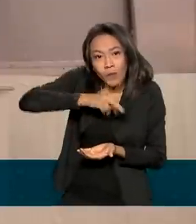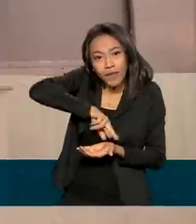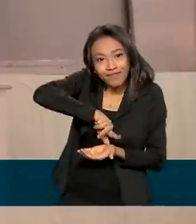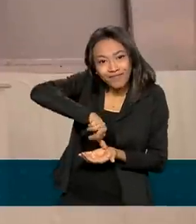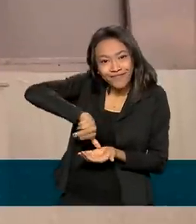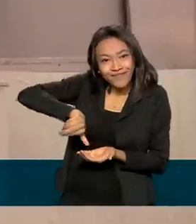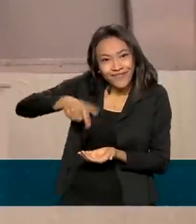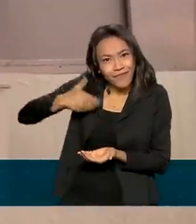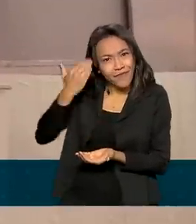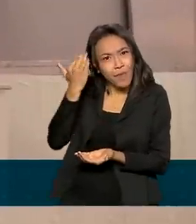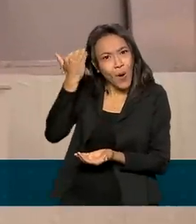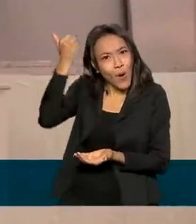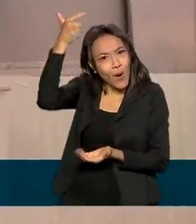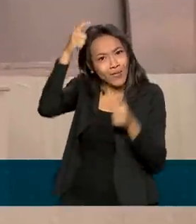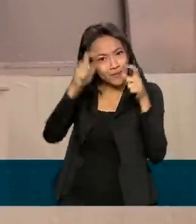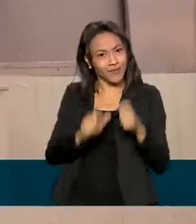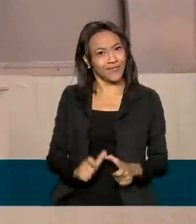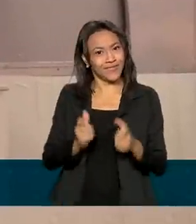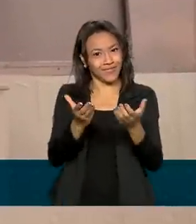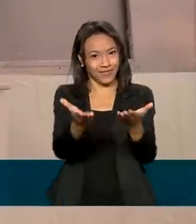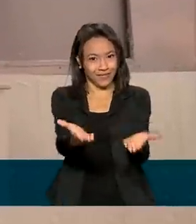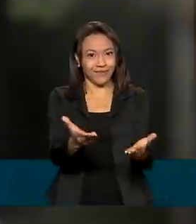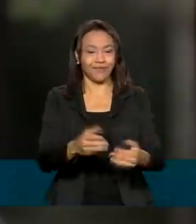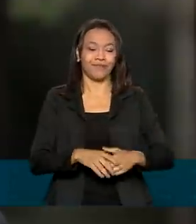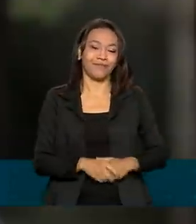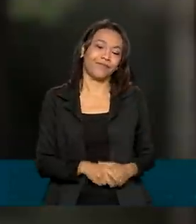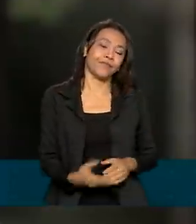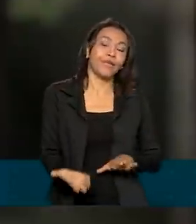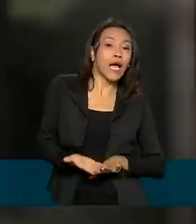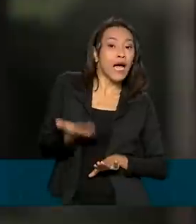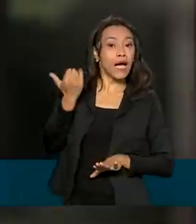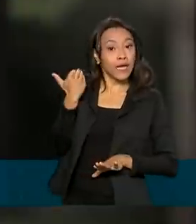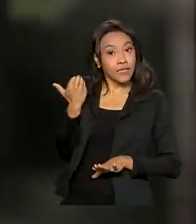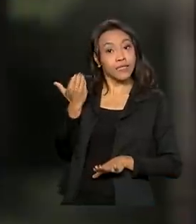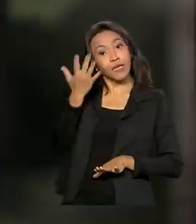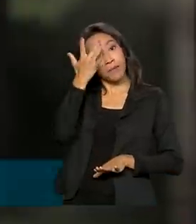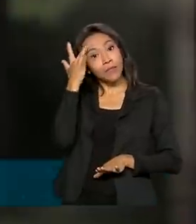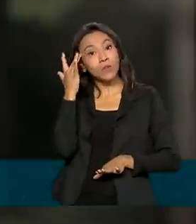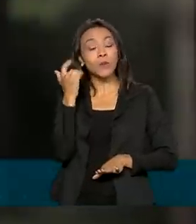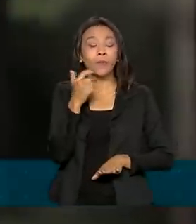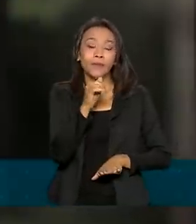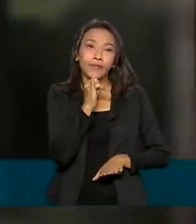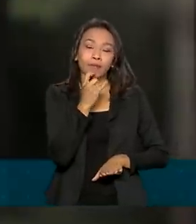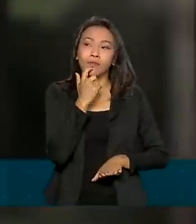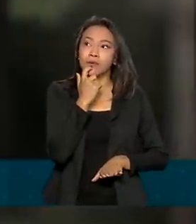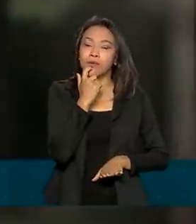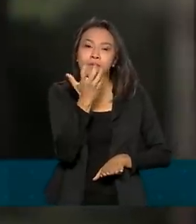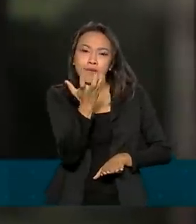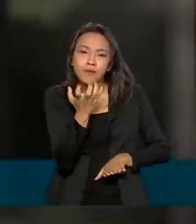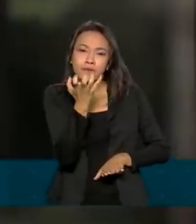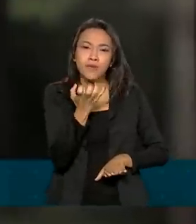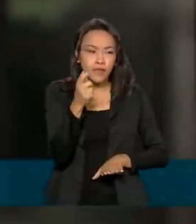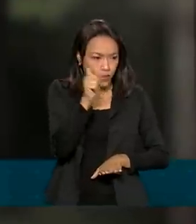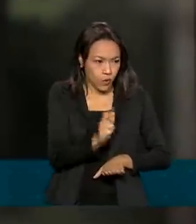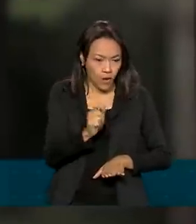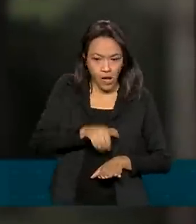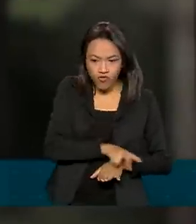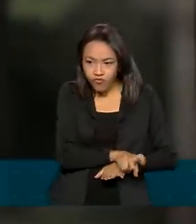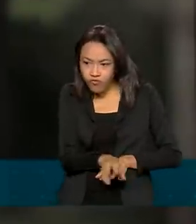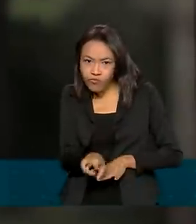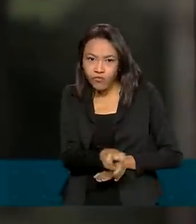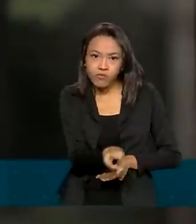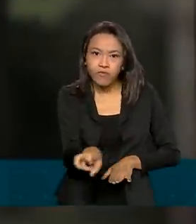uma das mais famosas do Parque Aparados da Serra. Antes a pessoa, quando ela queria, por exemplo, nessa nossa trilha, que é uma trilha mais